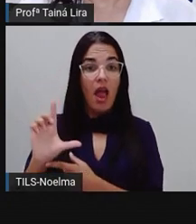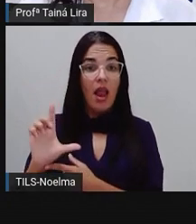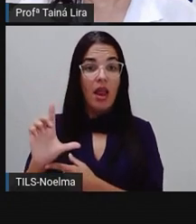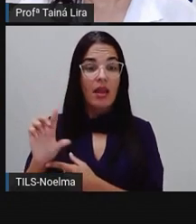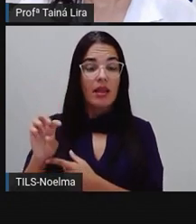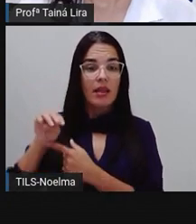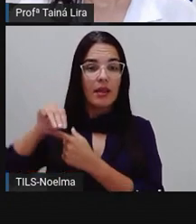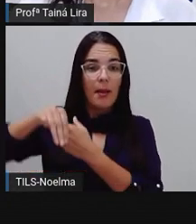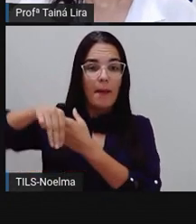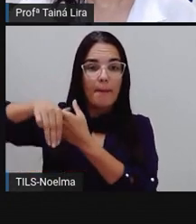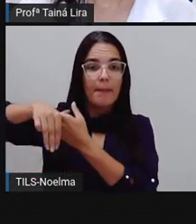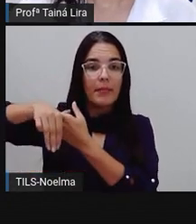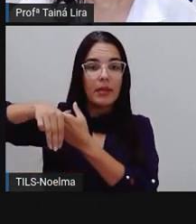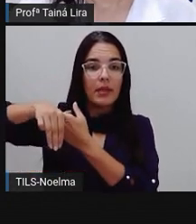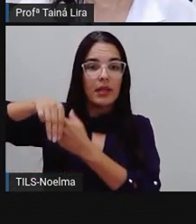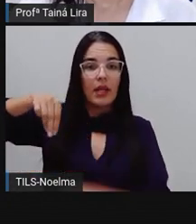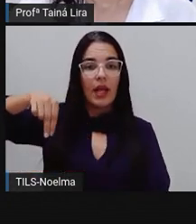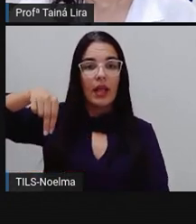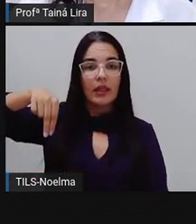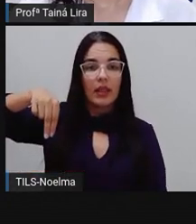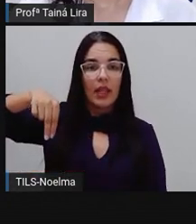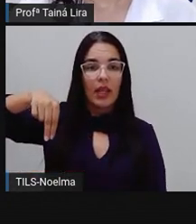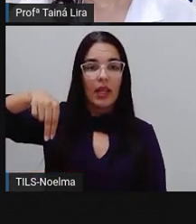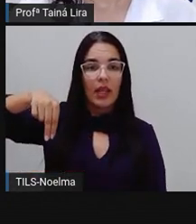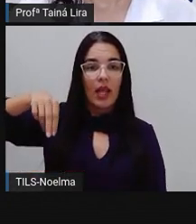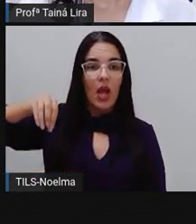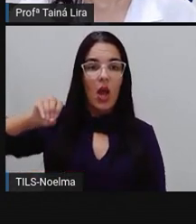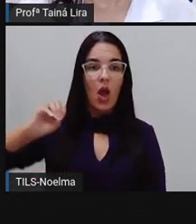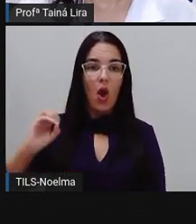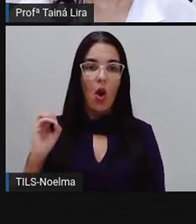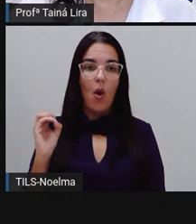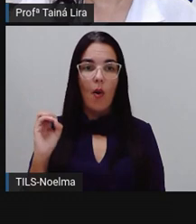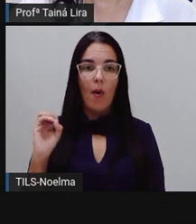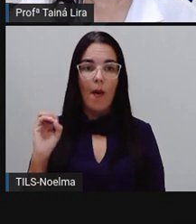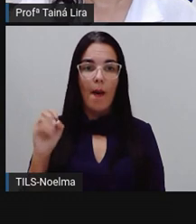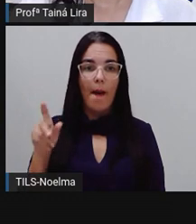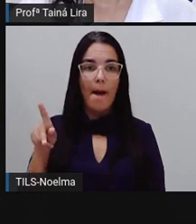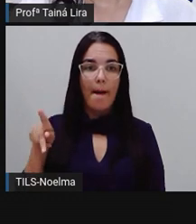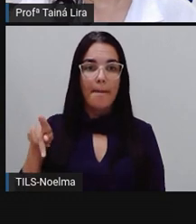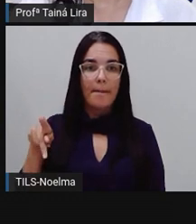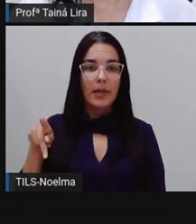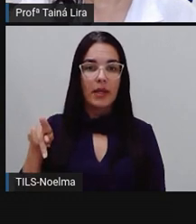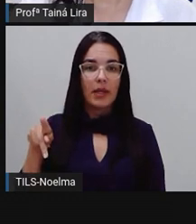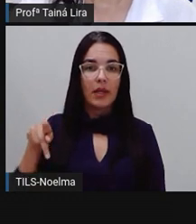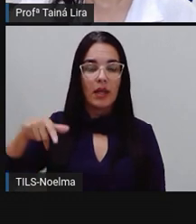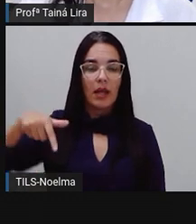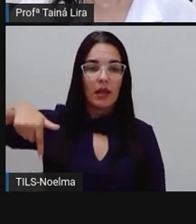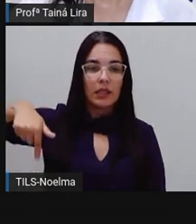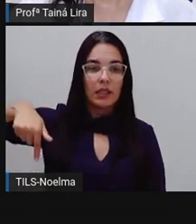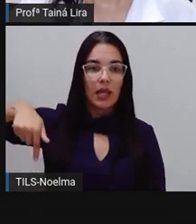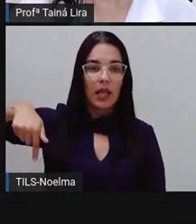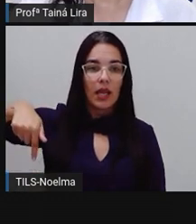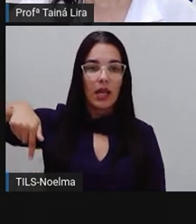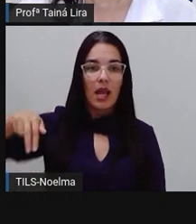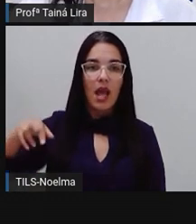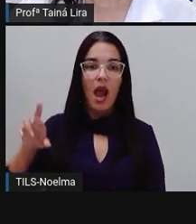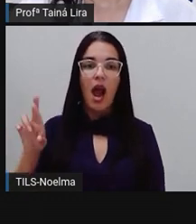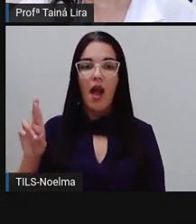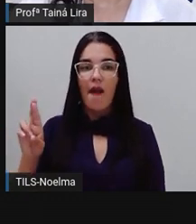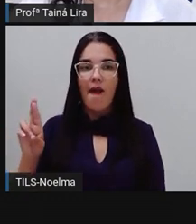L, M, N, O, P, Q,